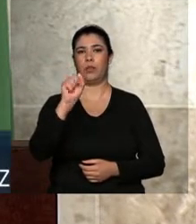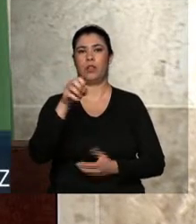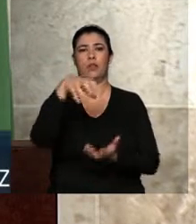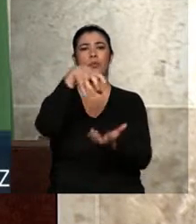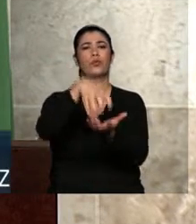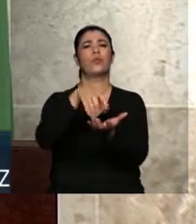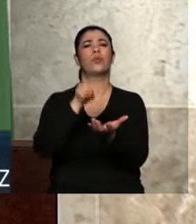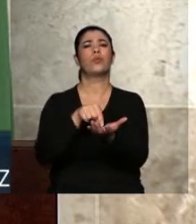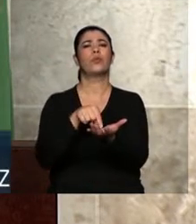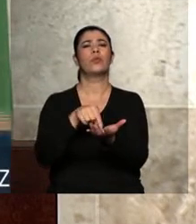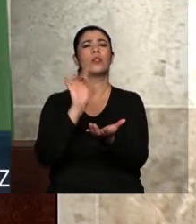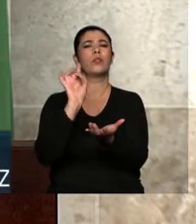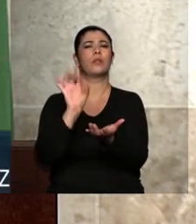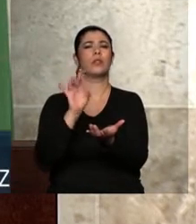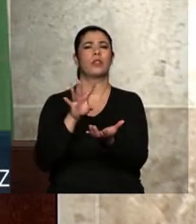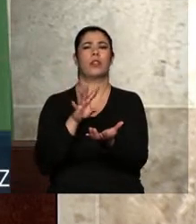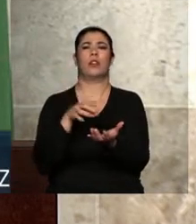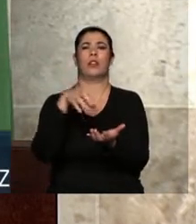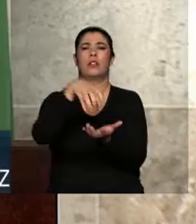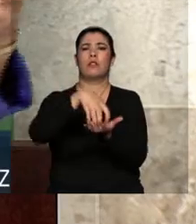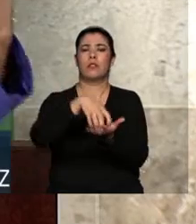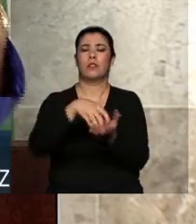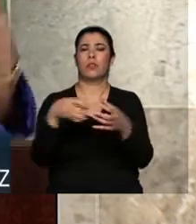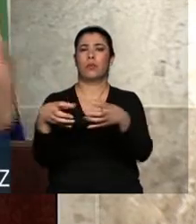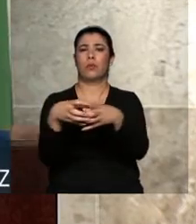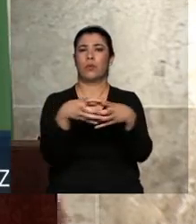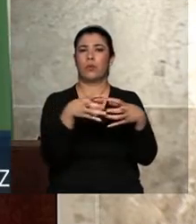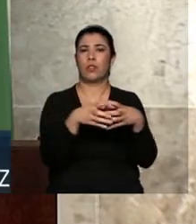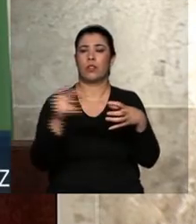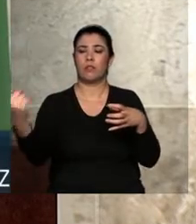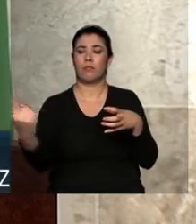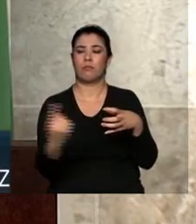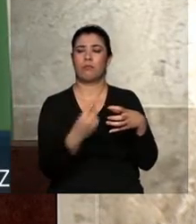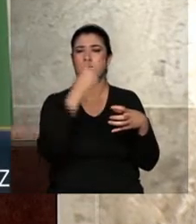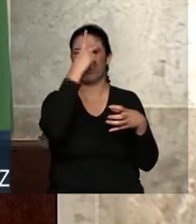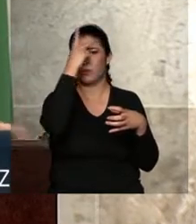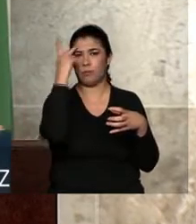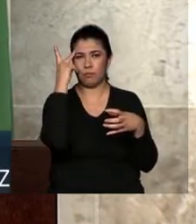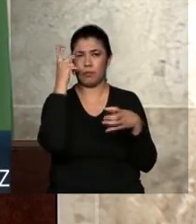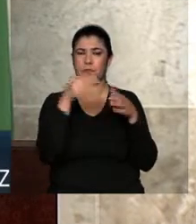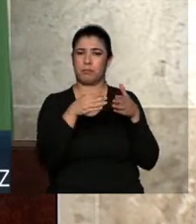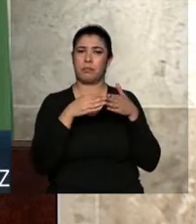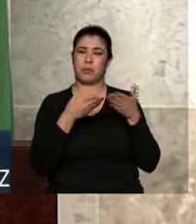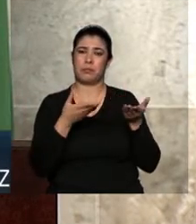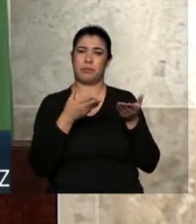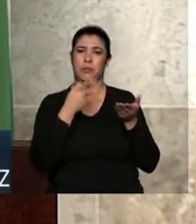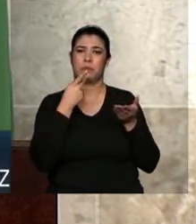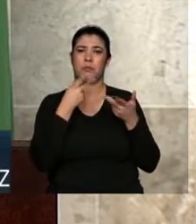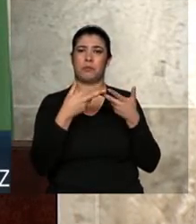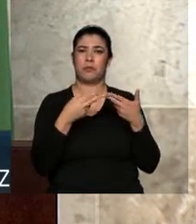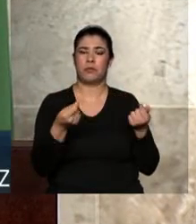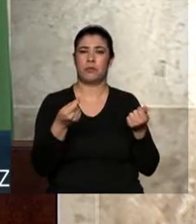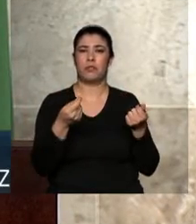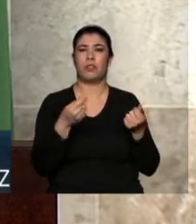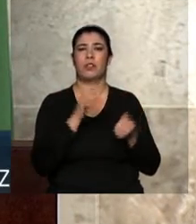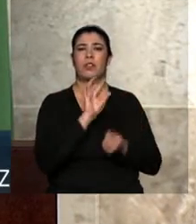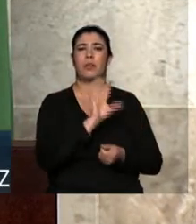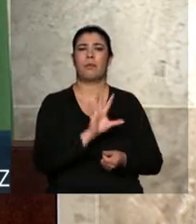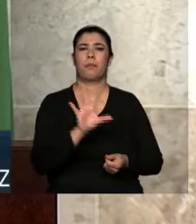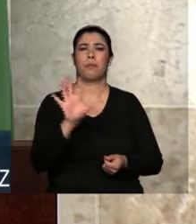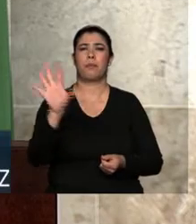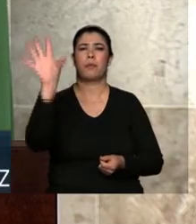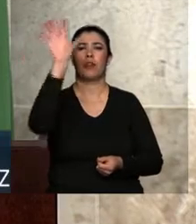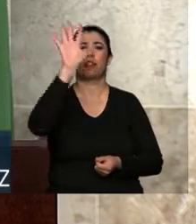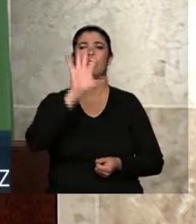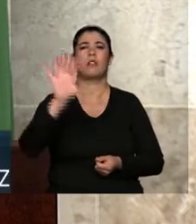especializados, comunitários que recebem as pessoas, principalmente nas zonas mais